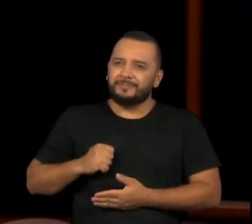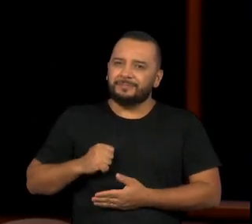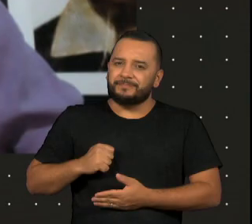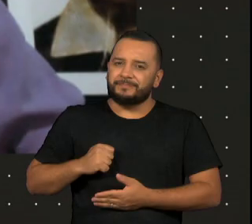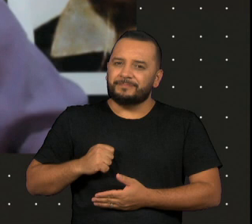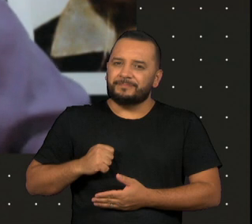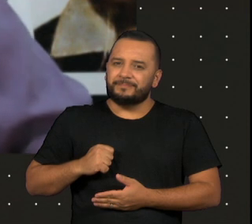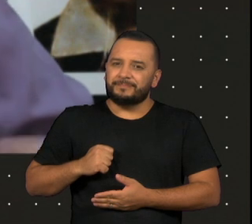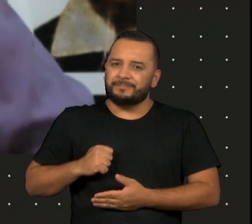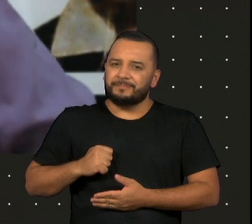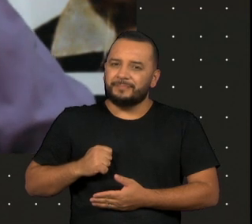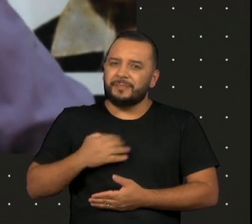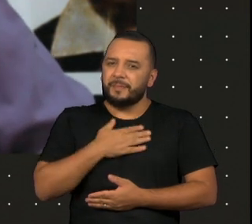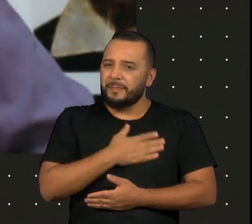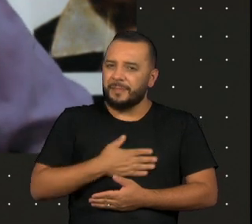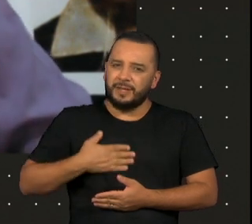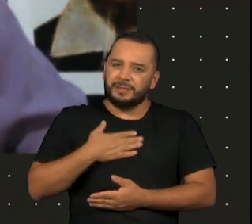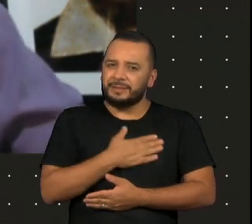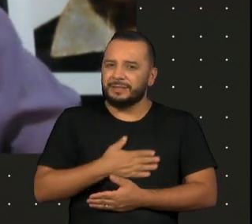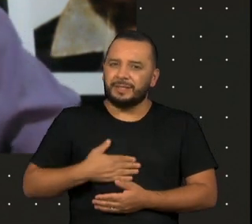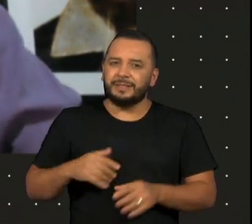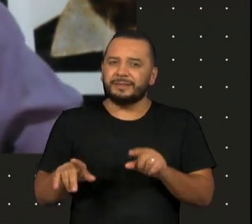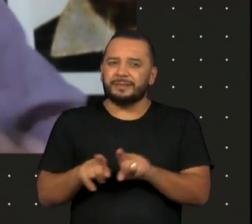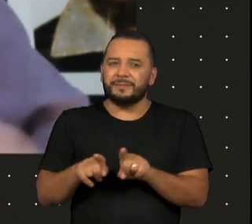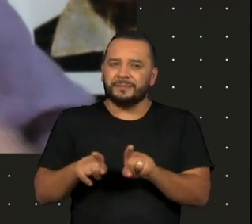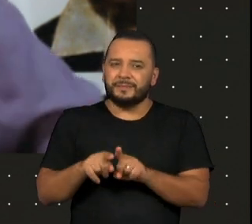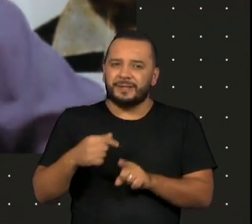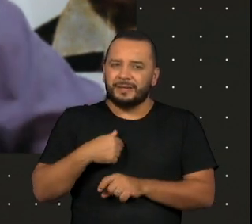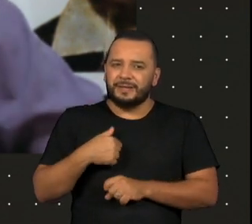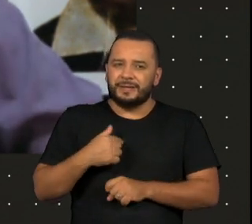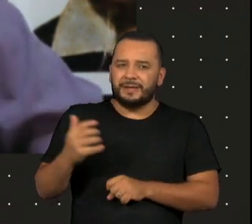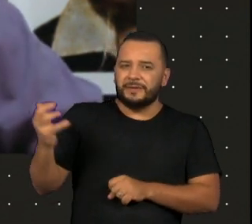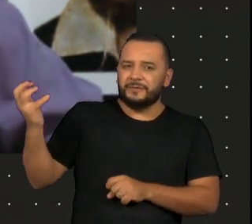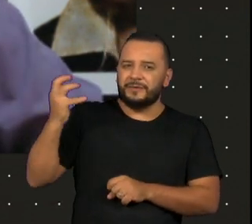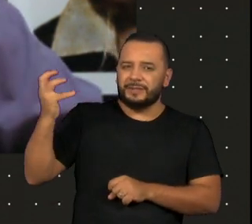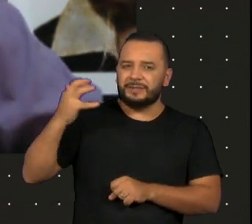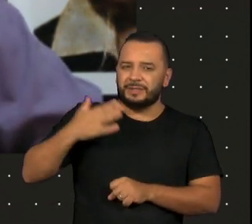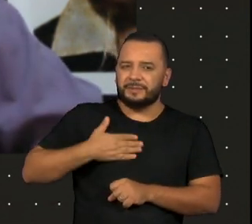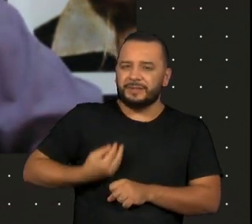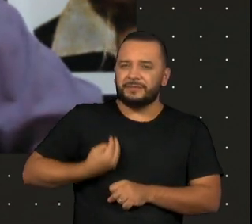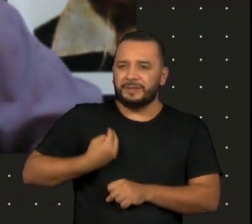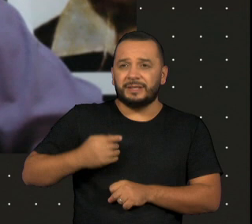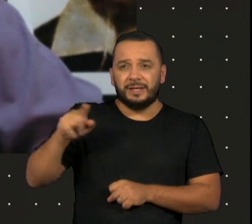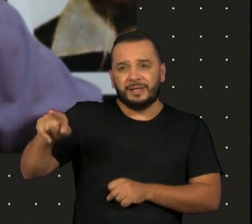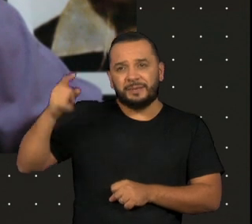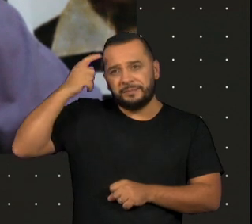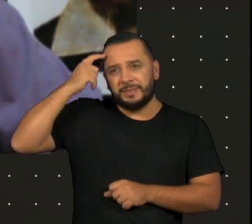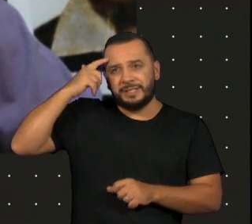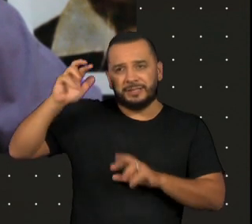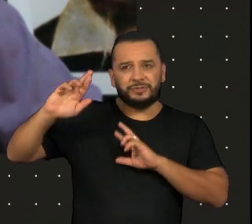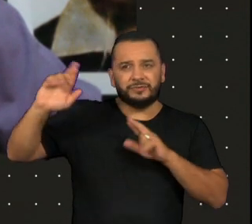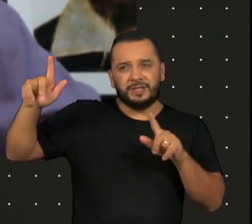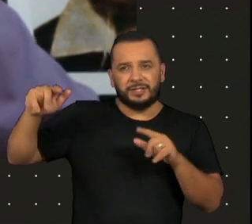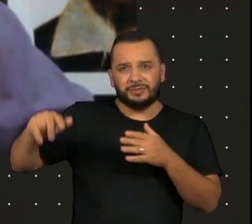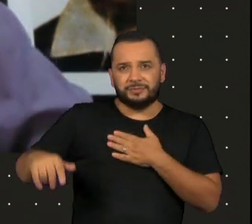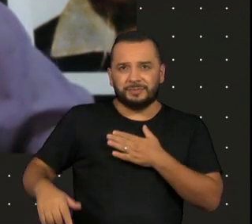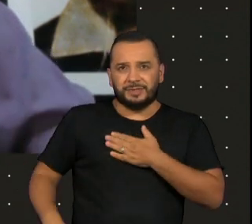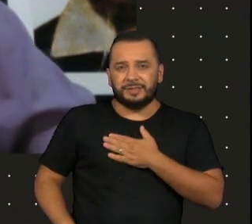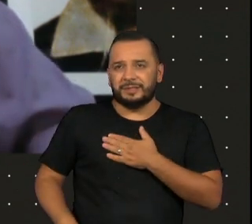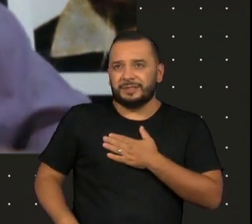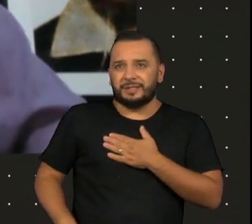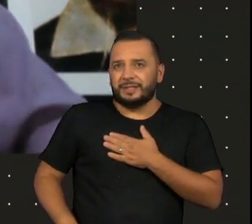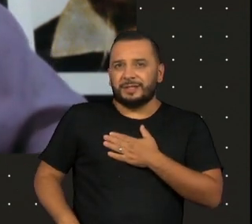Não só um prazer, mas ele instiga muito. Porque ele é um cara que pensa completamente diferente de mim. Eu não tenho